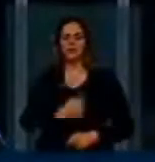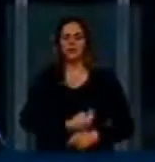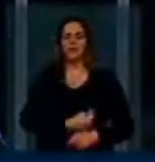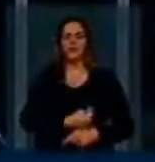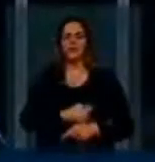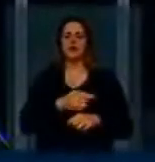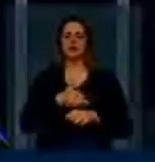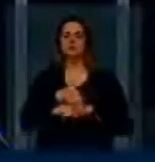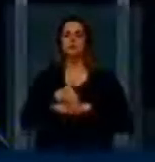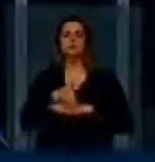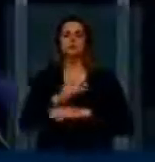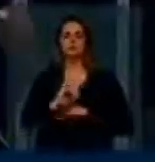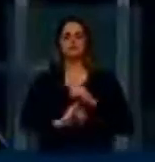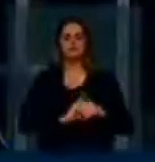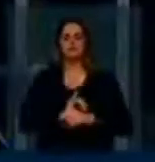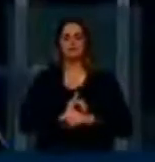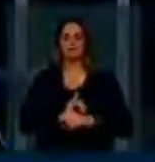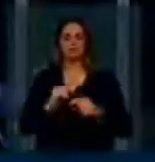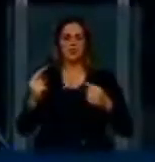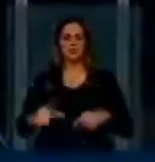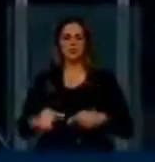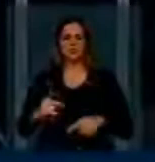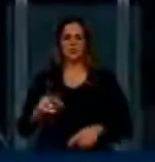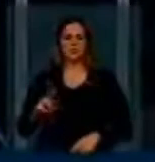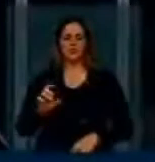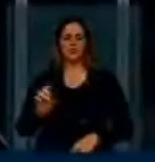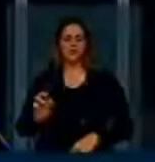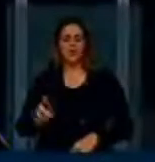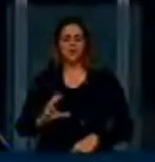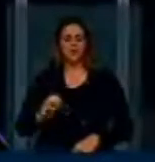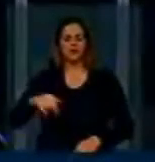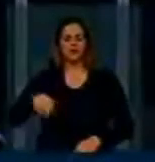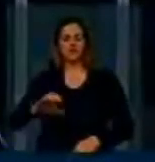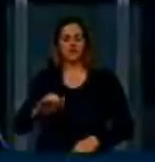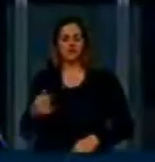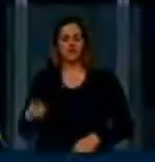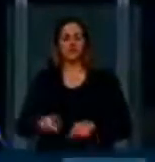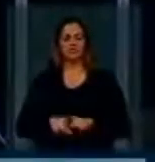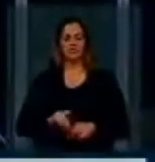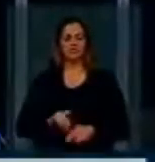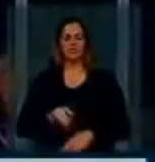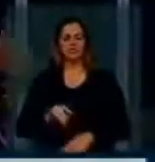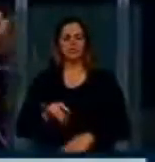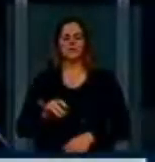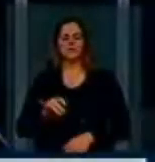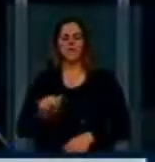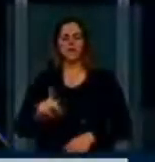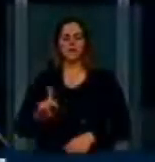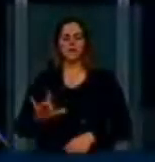provedores de conexão e de provedores de aplicação, para proteger o internauta brasileiro. E eu termino falando da neutralidade.